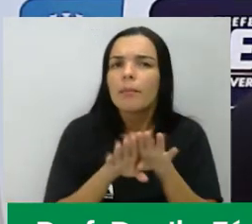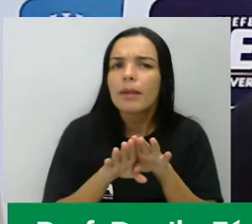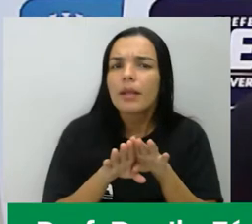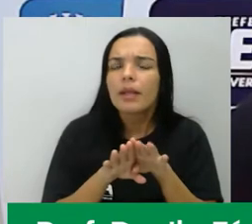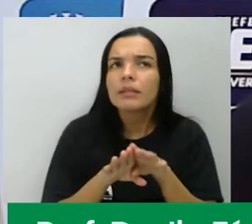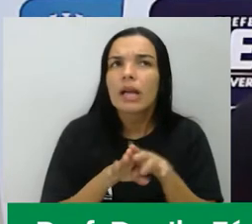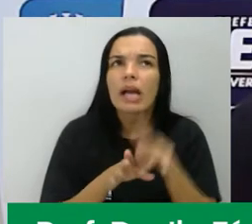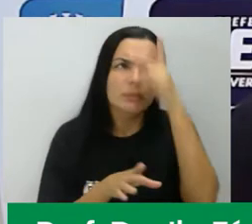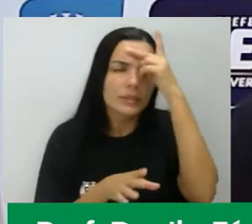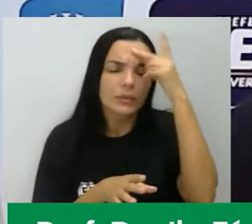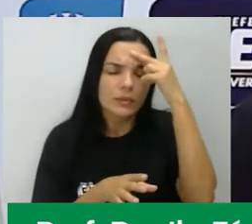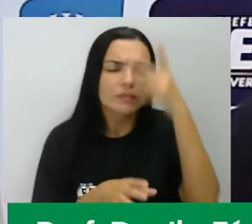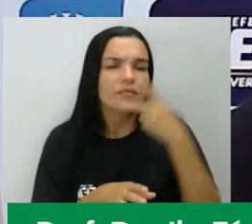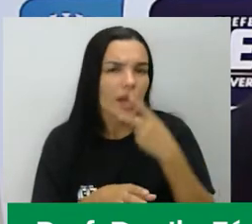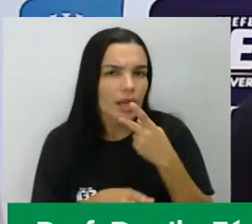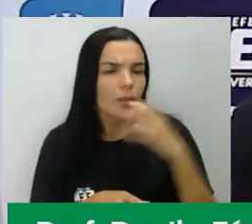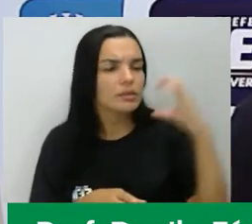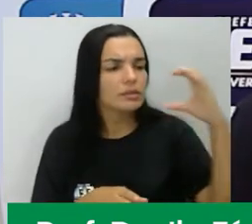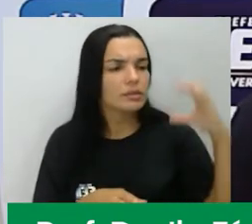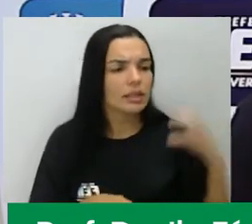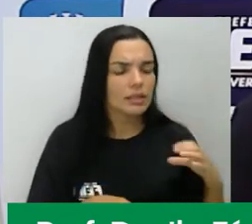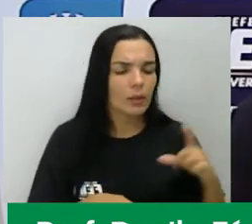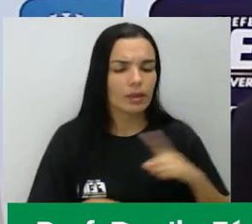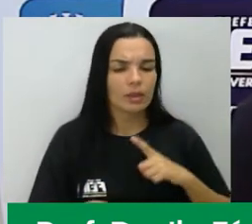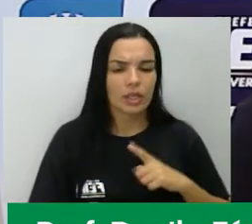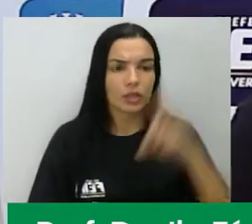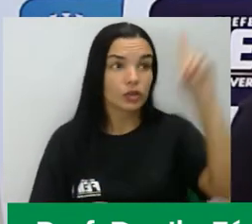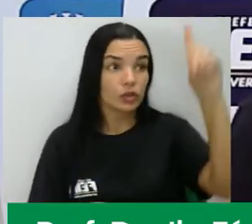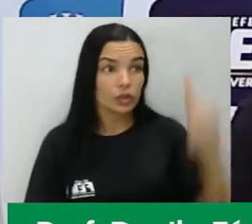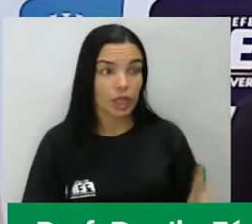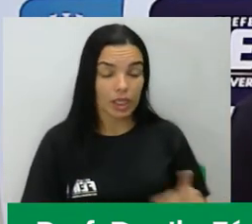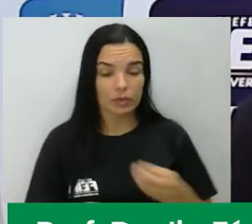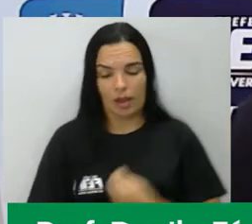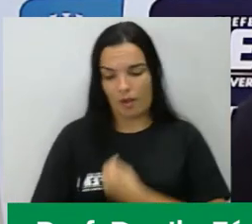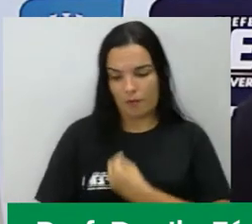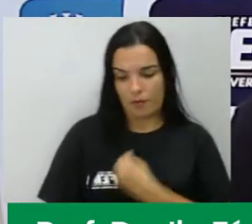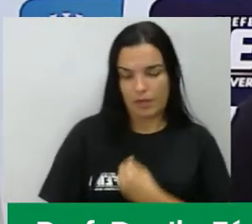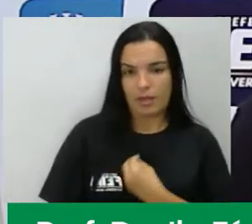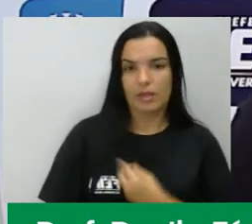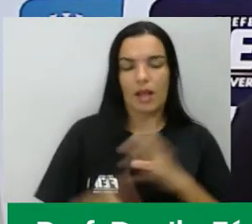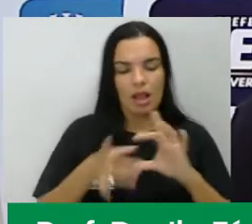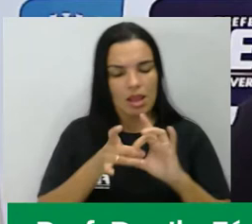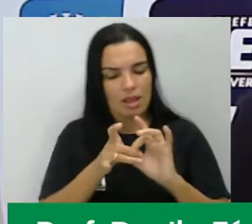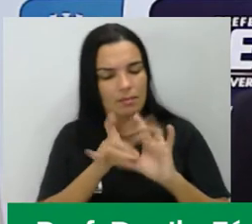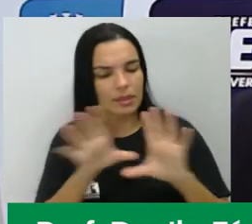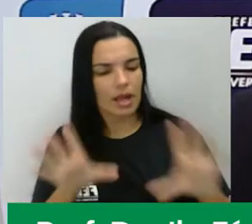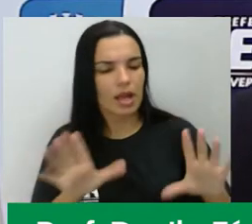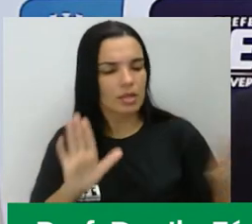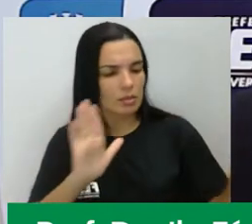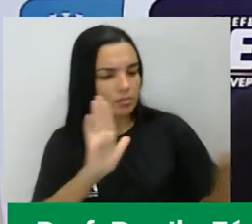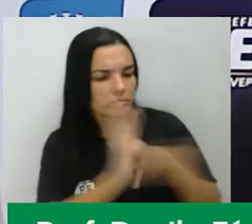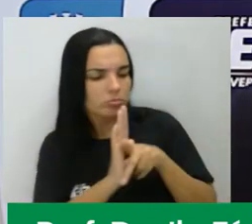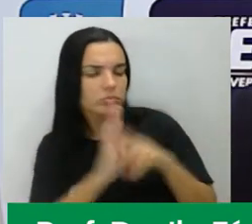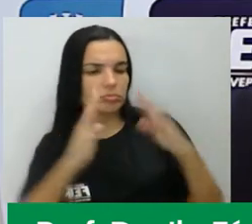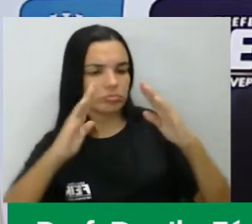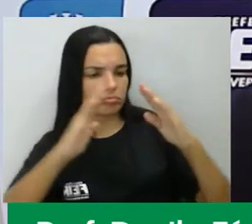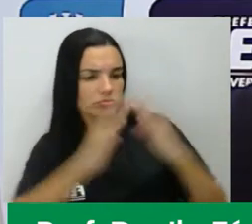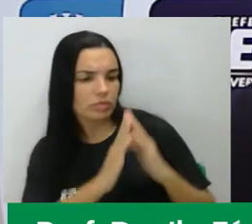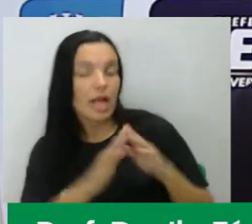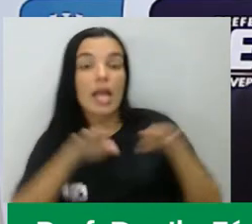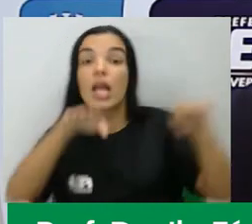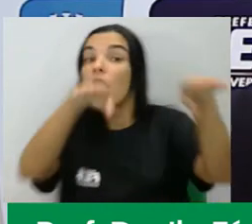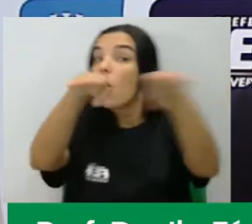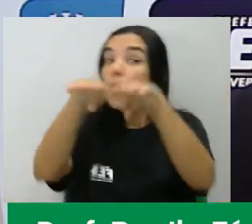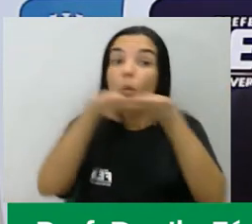cidadão é você ter direito à vida, à liberdade, à propriedade e à igualdade